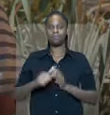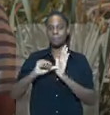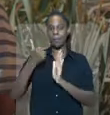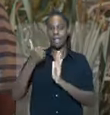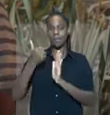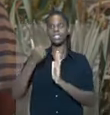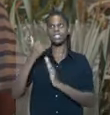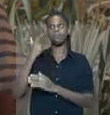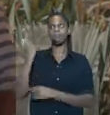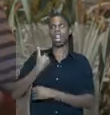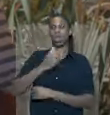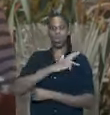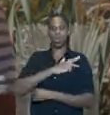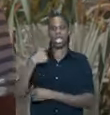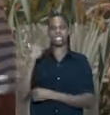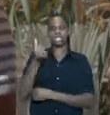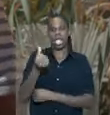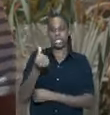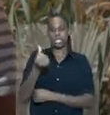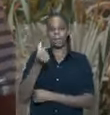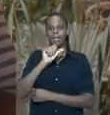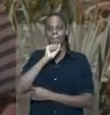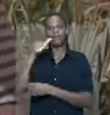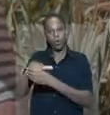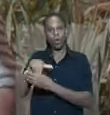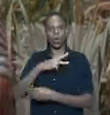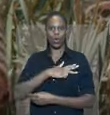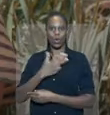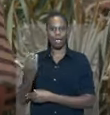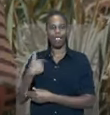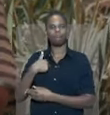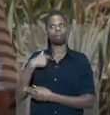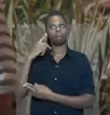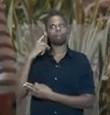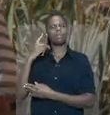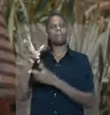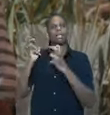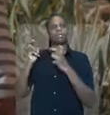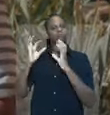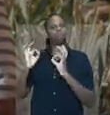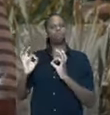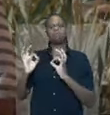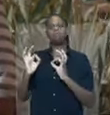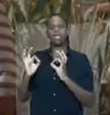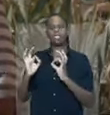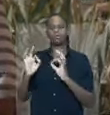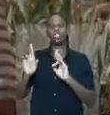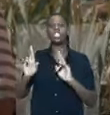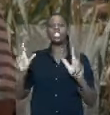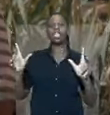A primeira vez que eu ouvi falar em Lula, eu tinha seis anos de idade, que foi com minha mãe votando no Lula. E eu consigo ver muito claramente, assim,